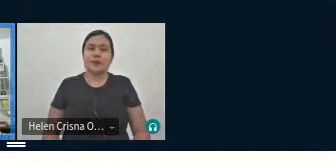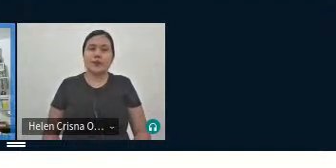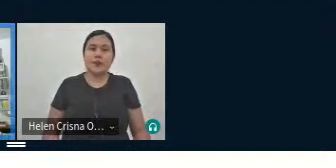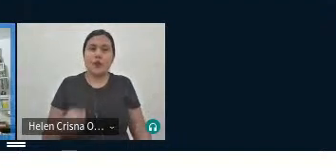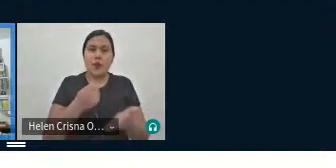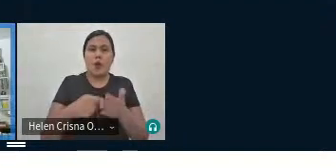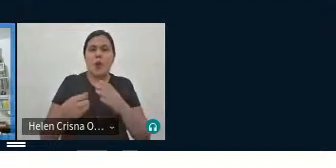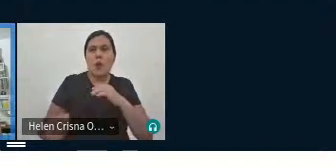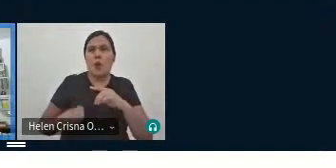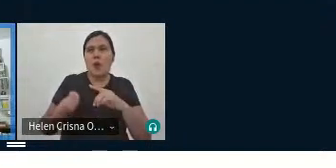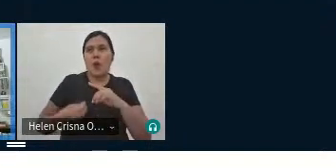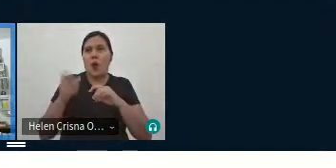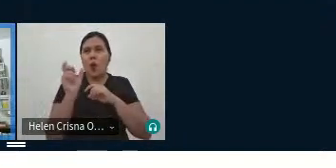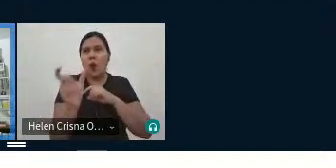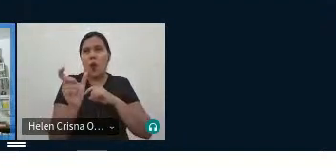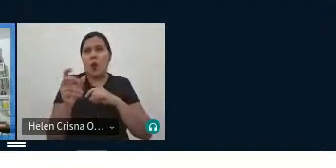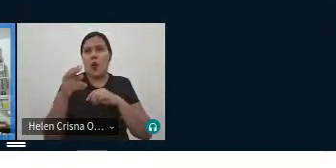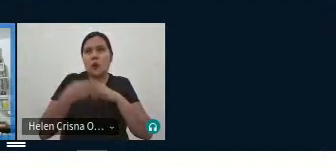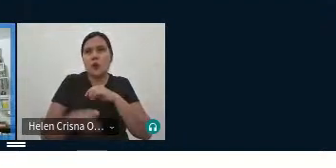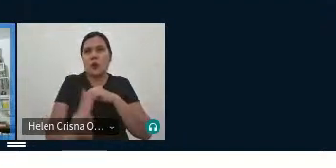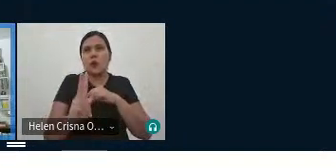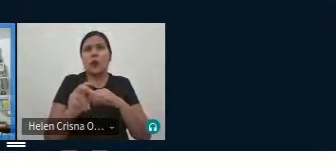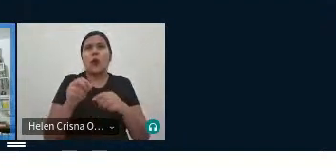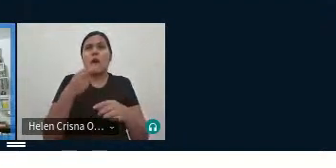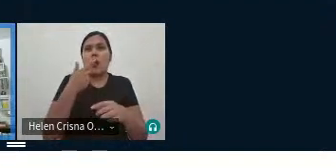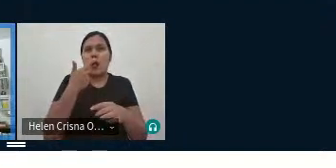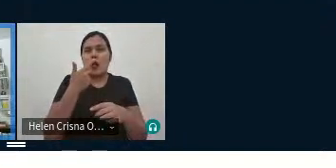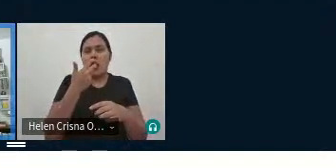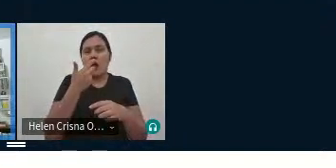vivacidade da palavra se mantém na língua,